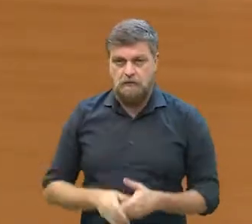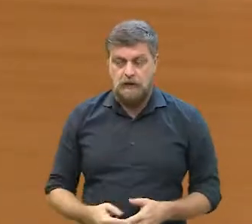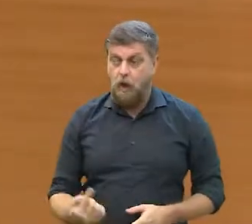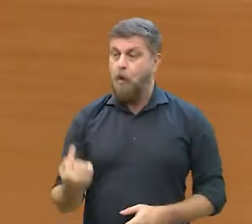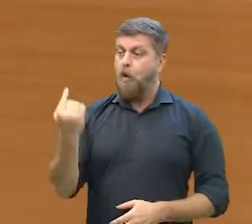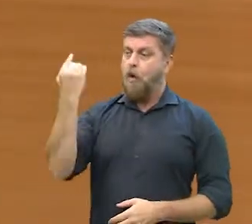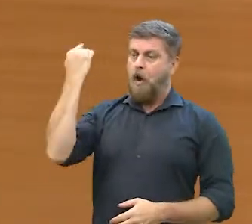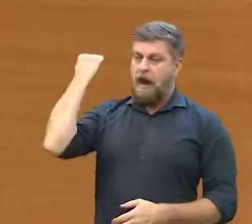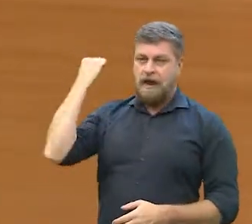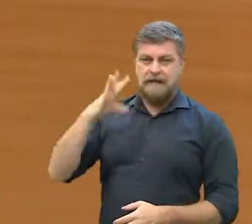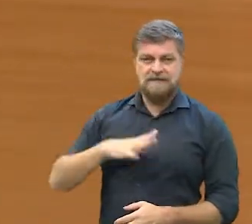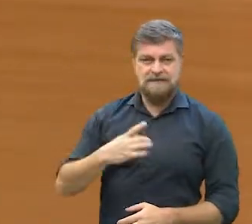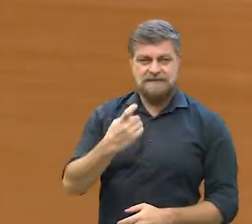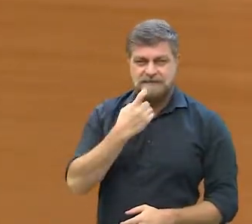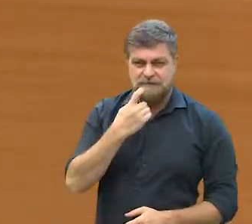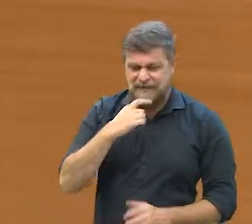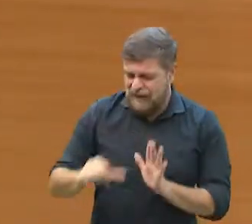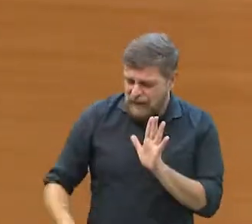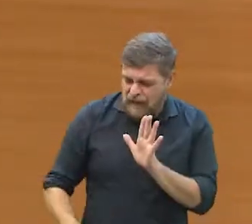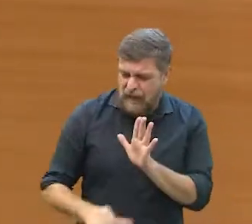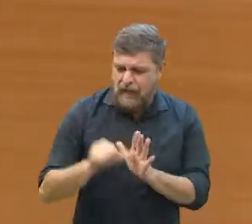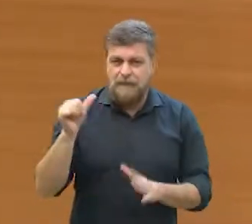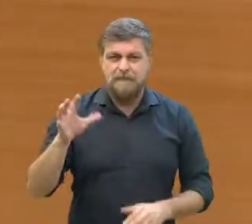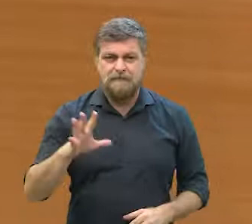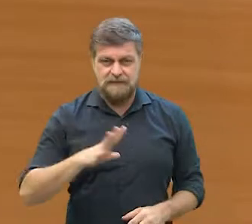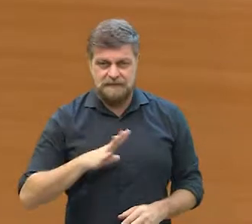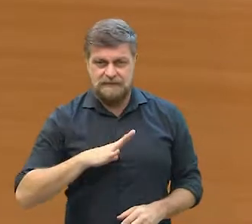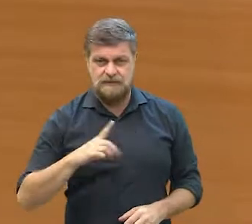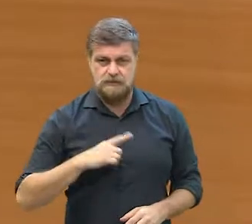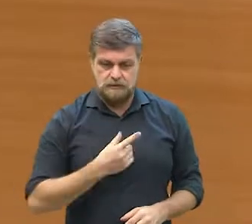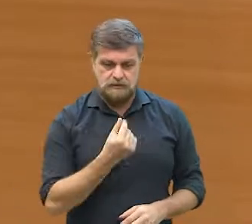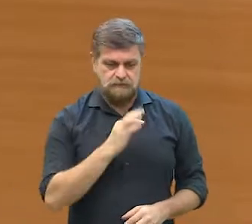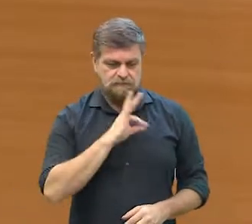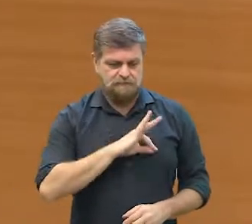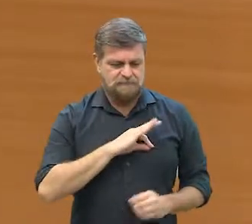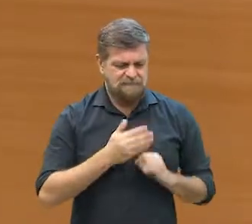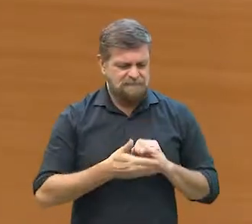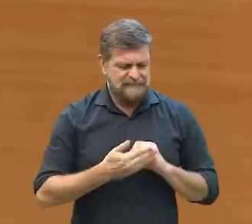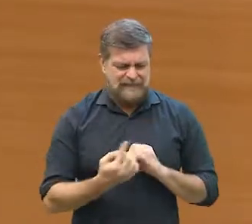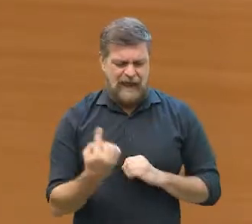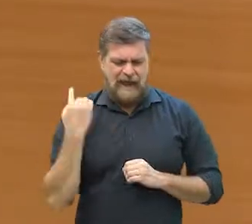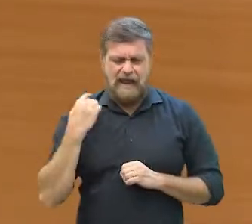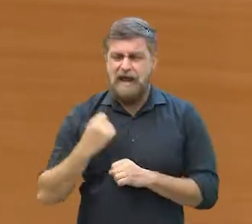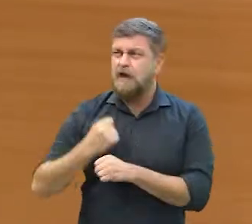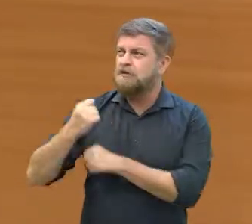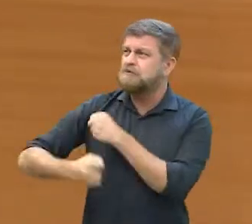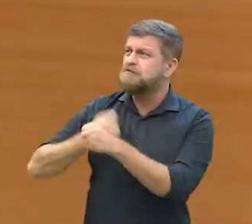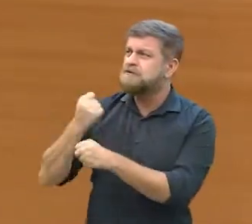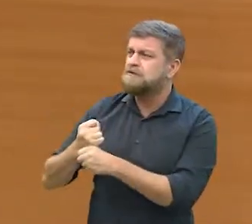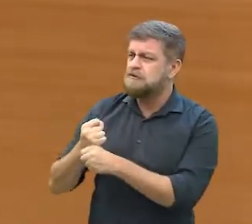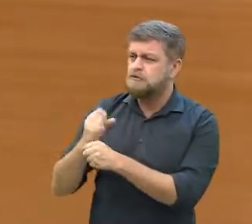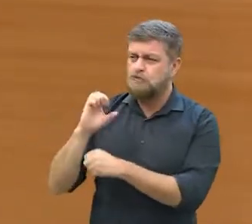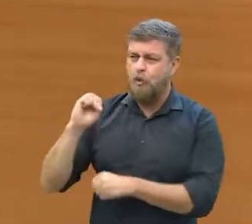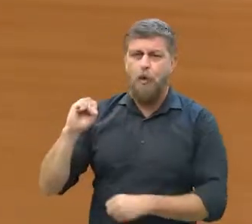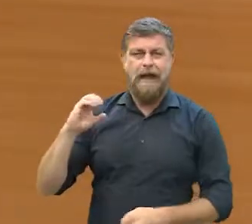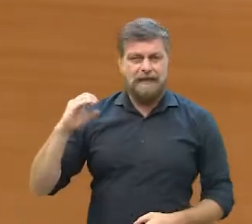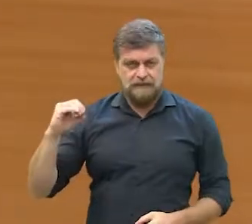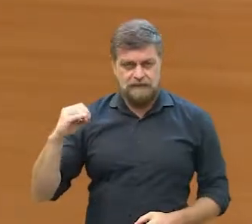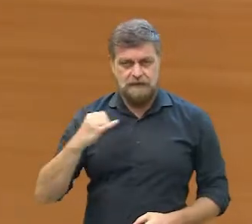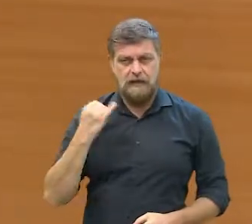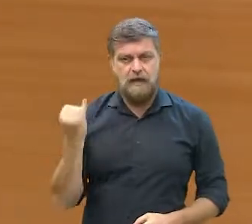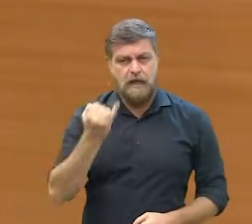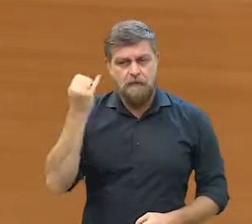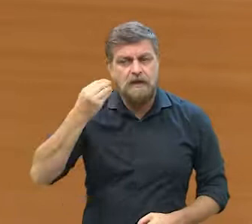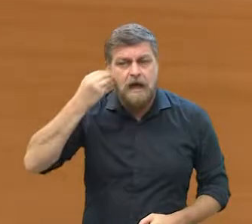exemplos do passado. O Campinas foi uma das primeiras cidades a implementar um programa de renda básica lá na década de 80. Então, assim, é importante a gente